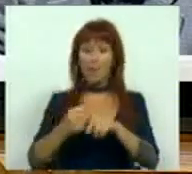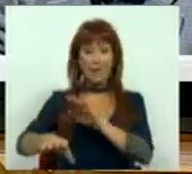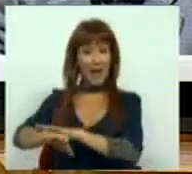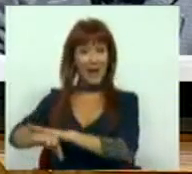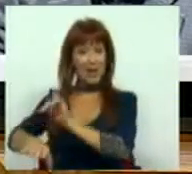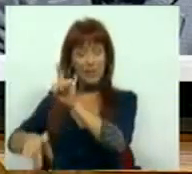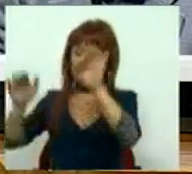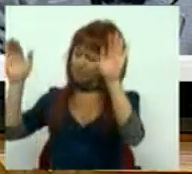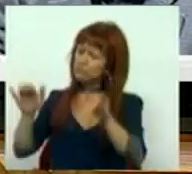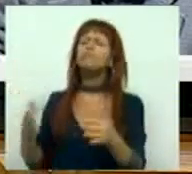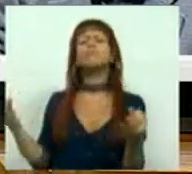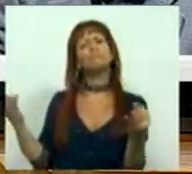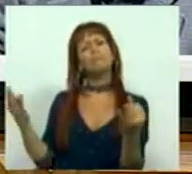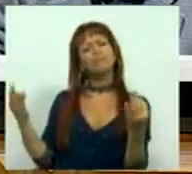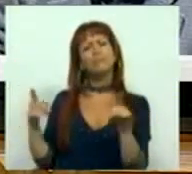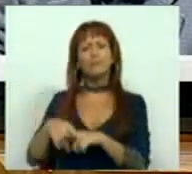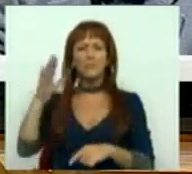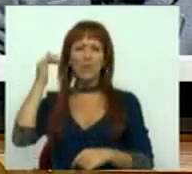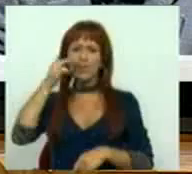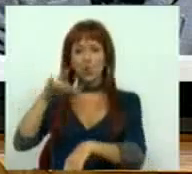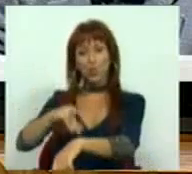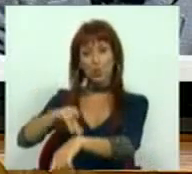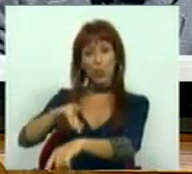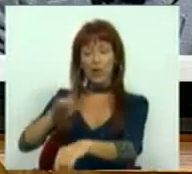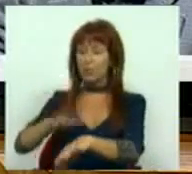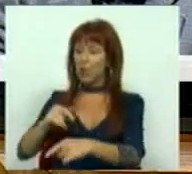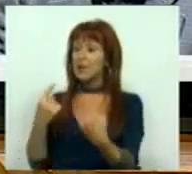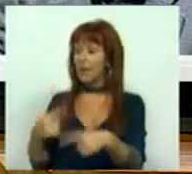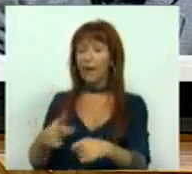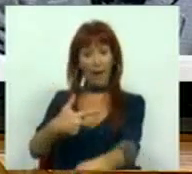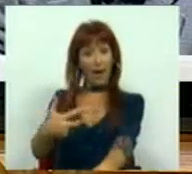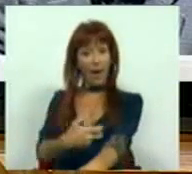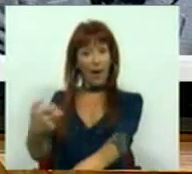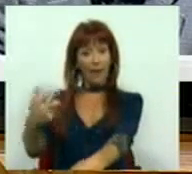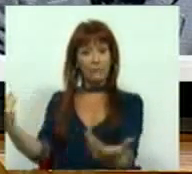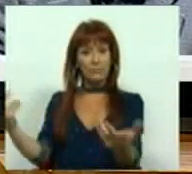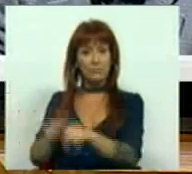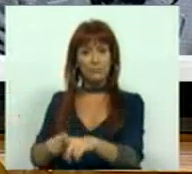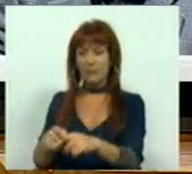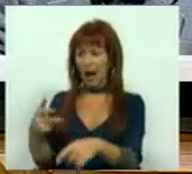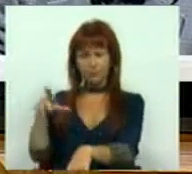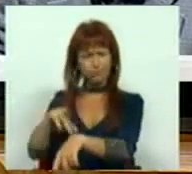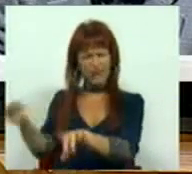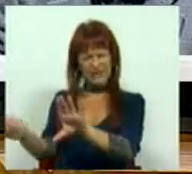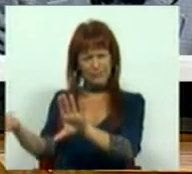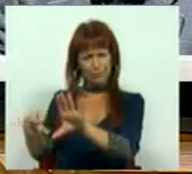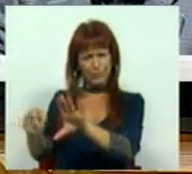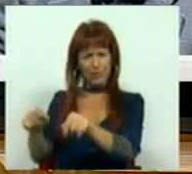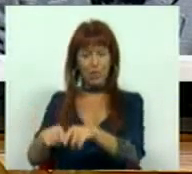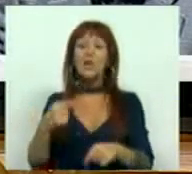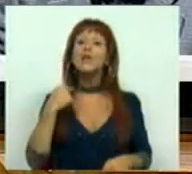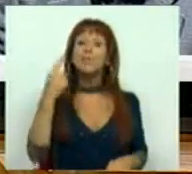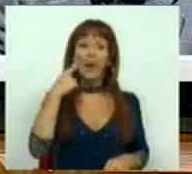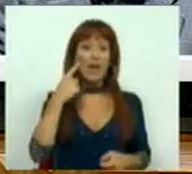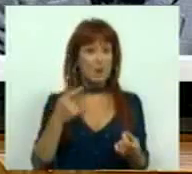direita, reduziu significativamente o número de infectados por utilização de seringas infectadas. Essa é uma experiência